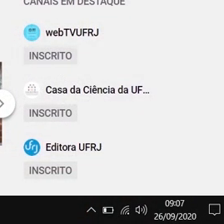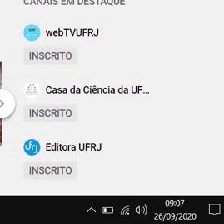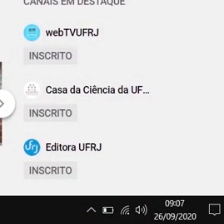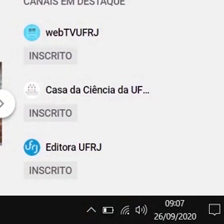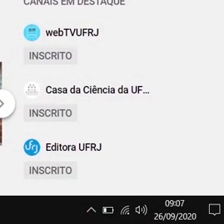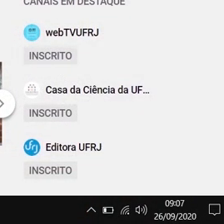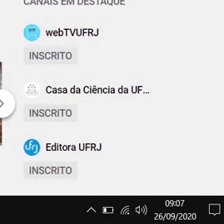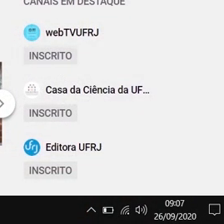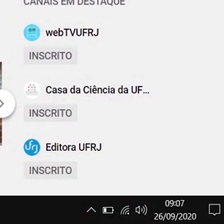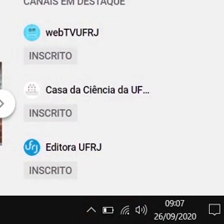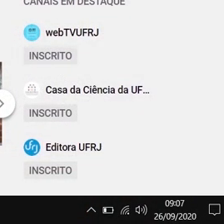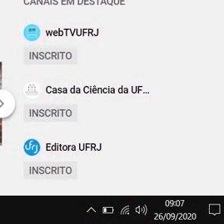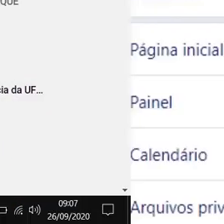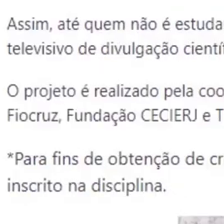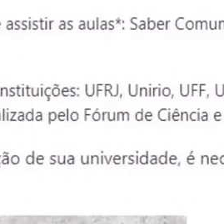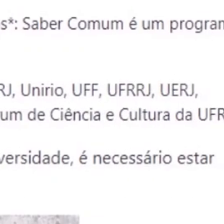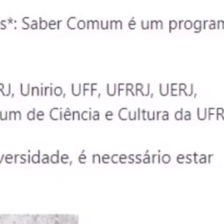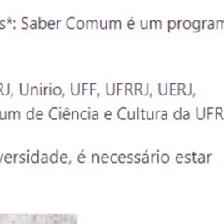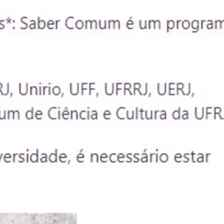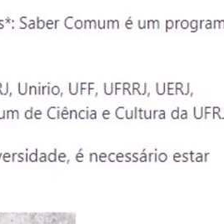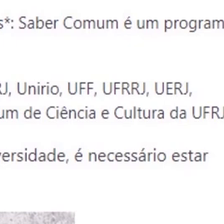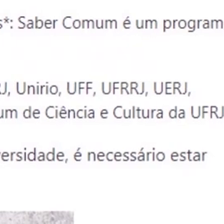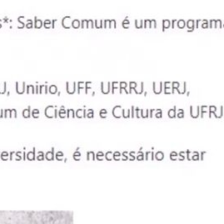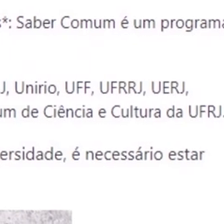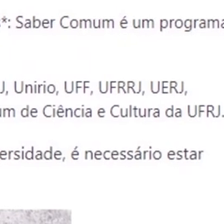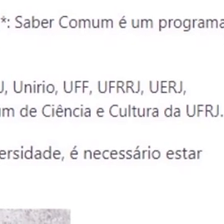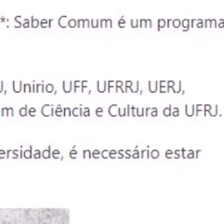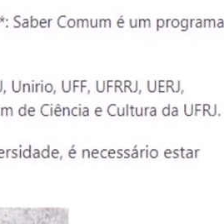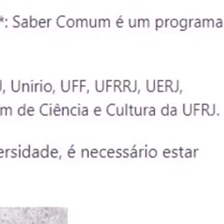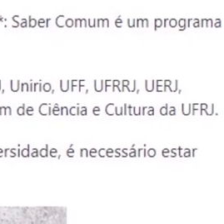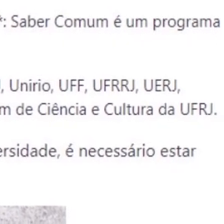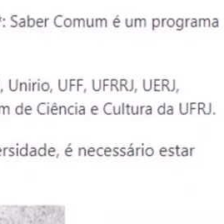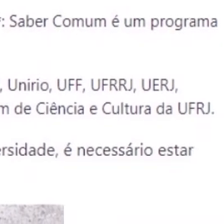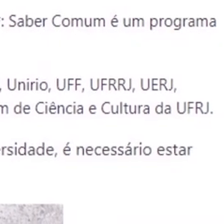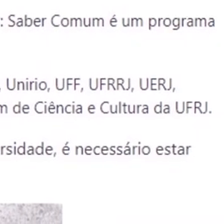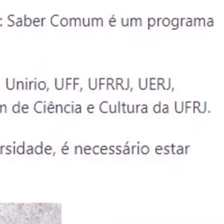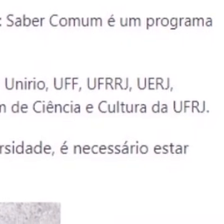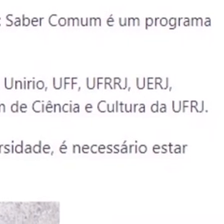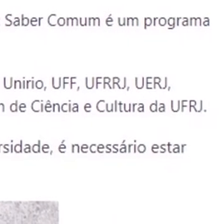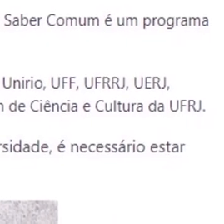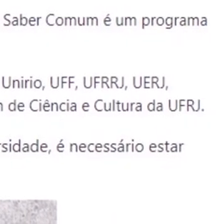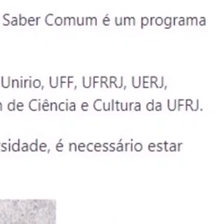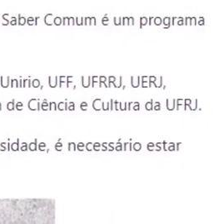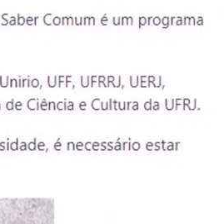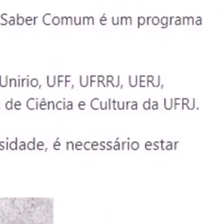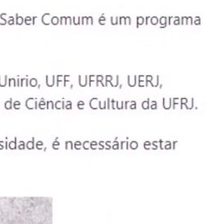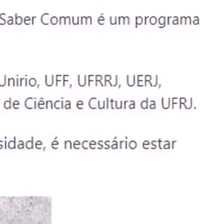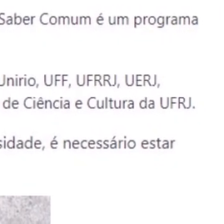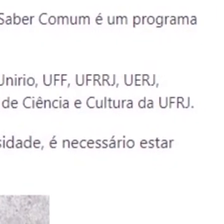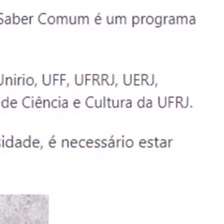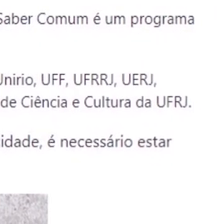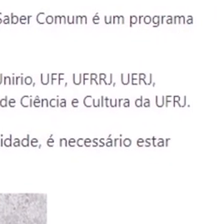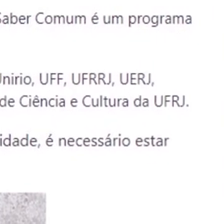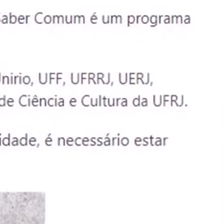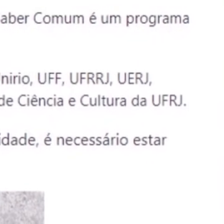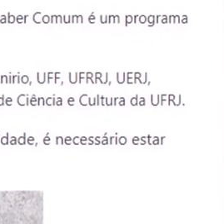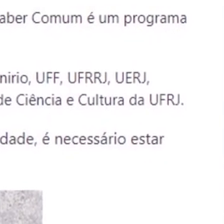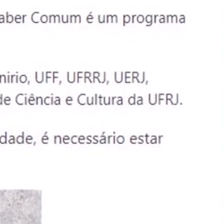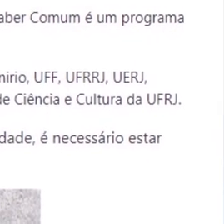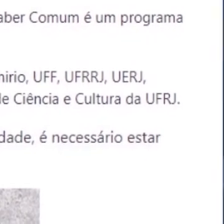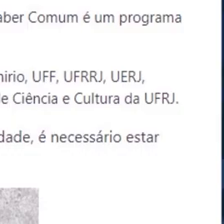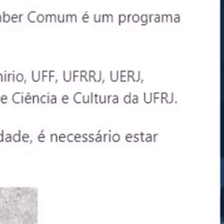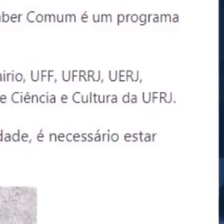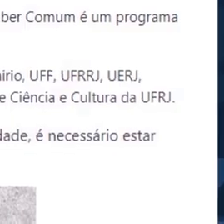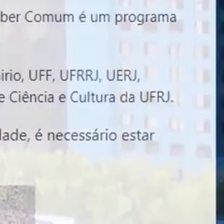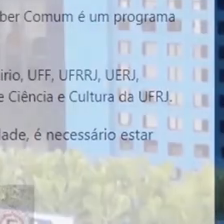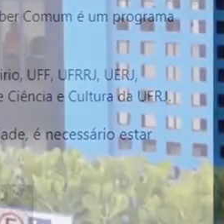inscritos nos cursos, através das instituições participantes, tem material de aprofundamento, debates e atividades pela